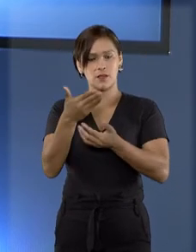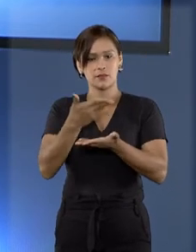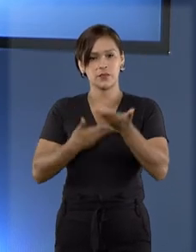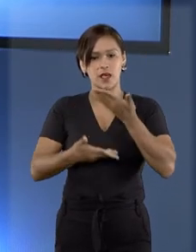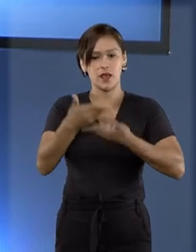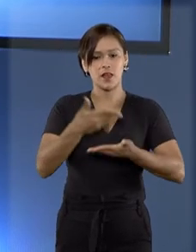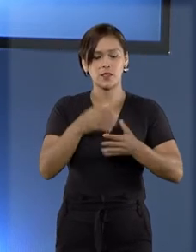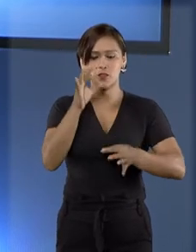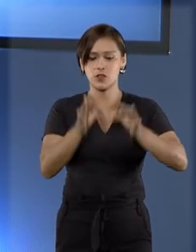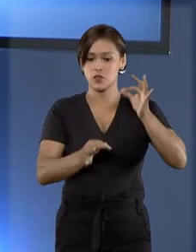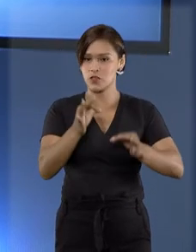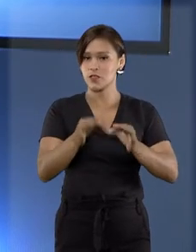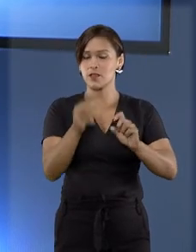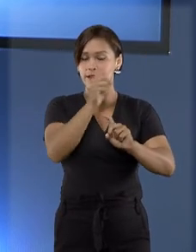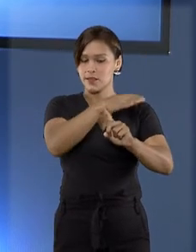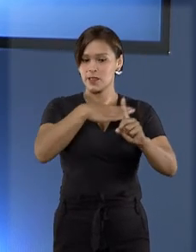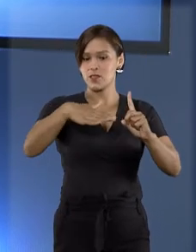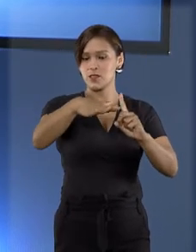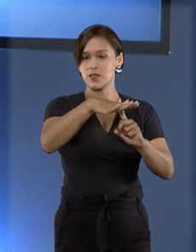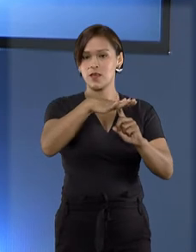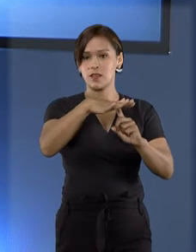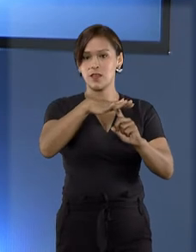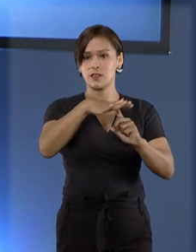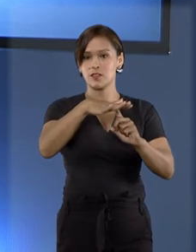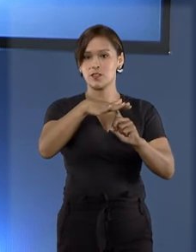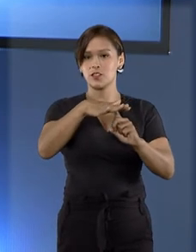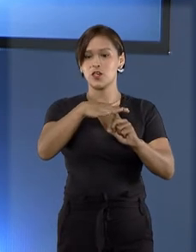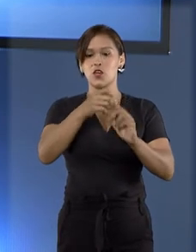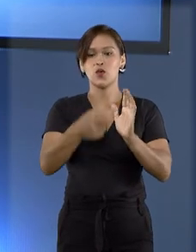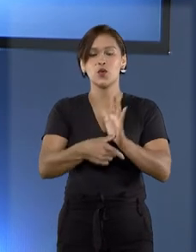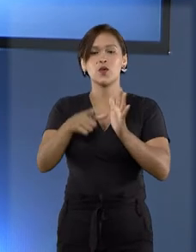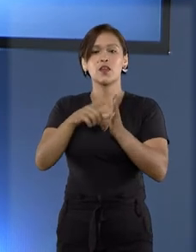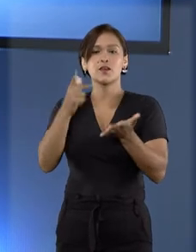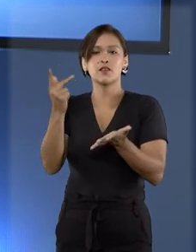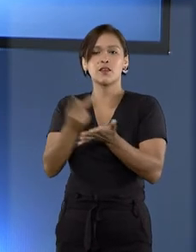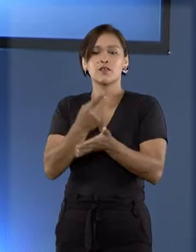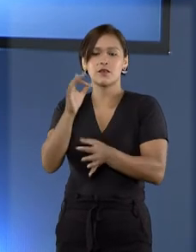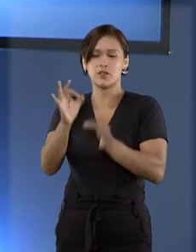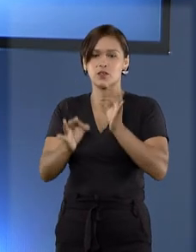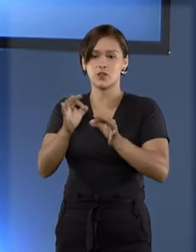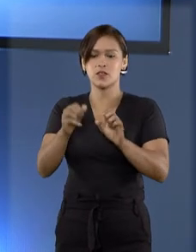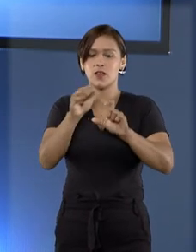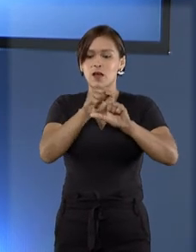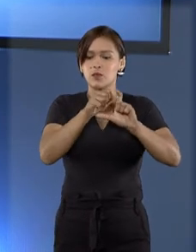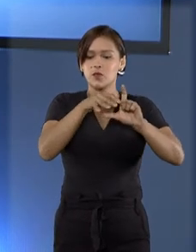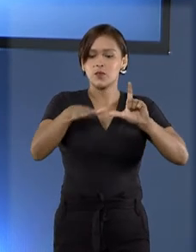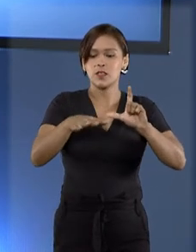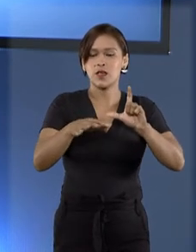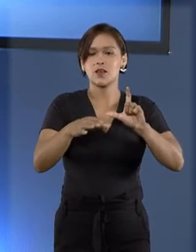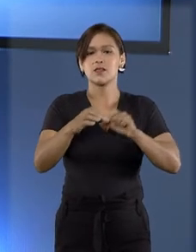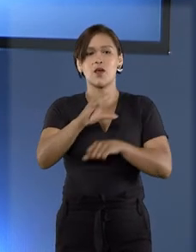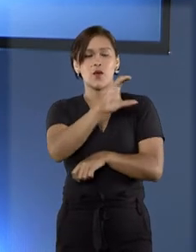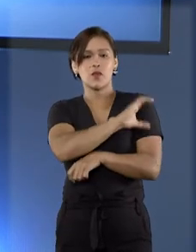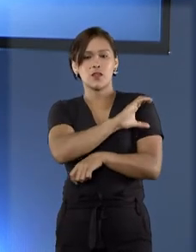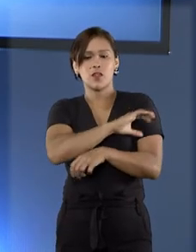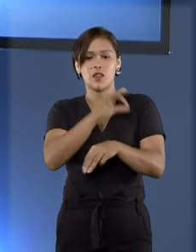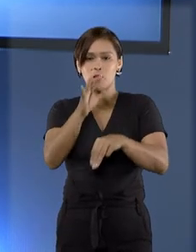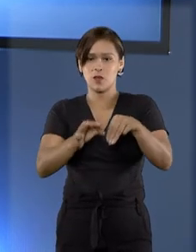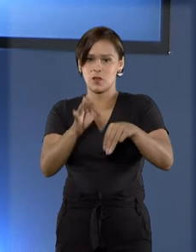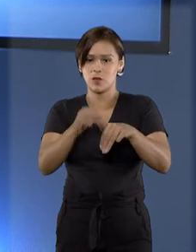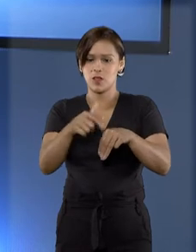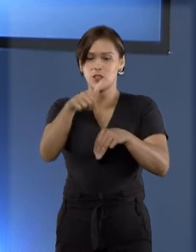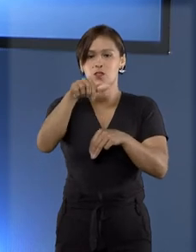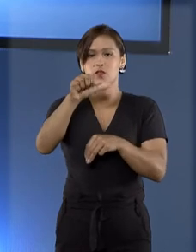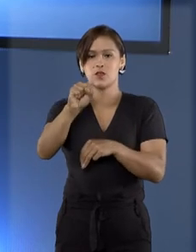a relação entre o judiciário e a sociedade e os precedentes judiciais. A publicação é coordenada pelo ministro do